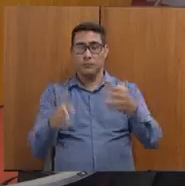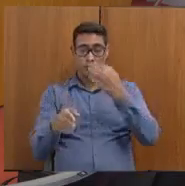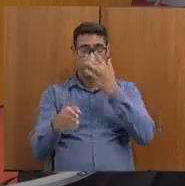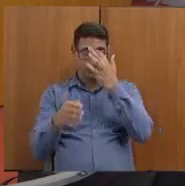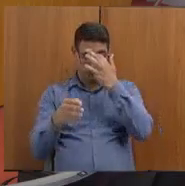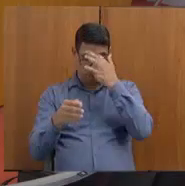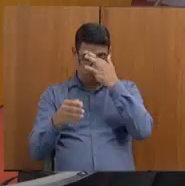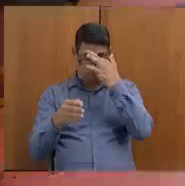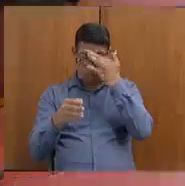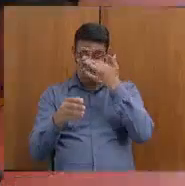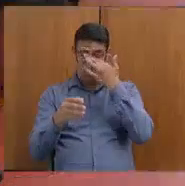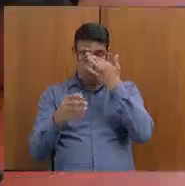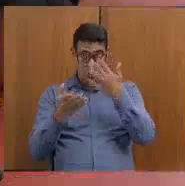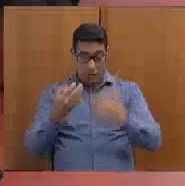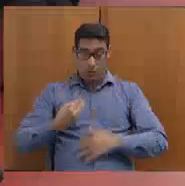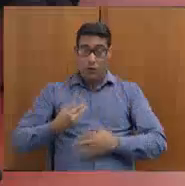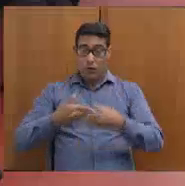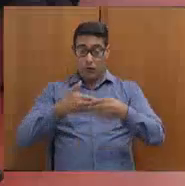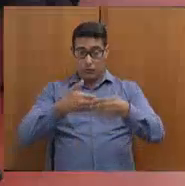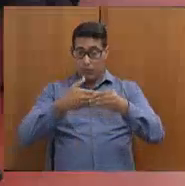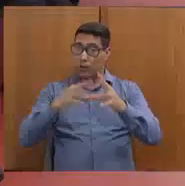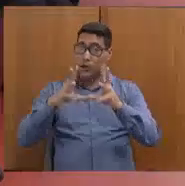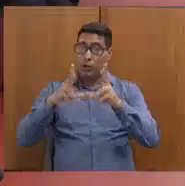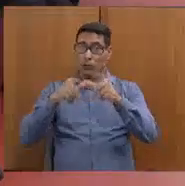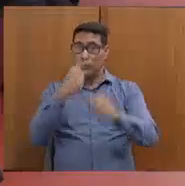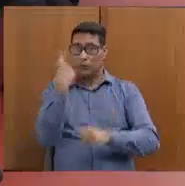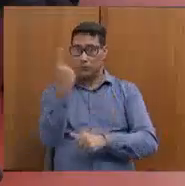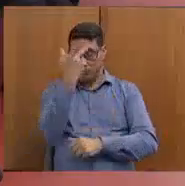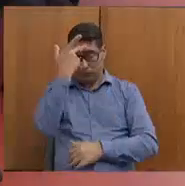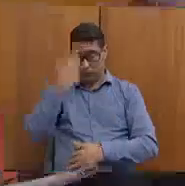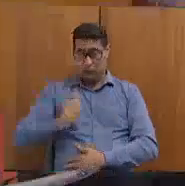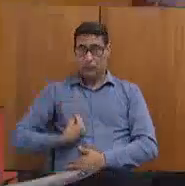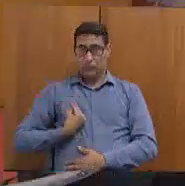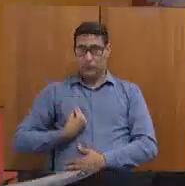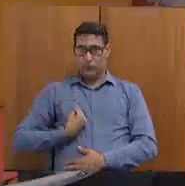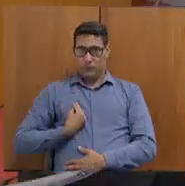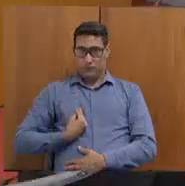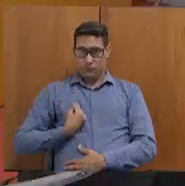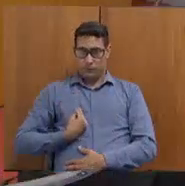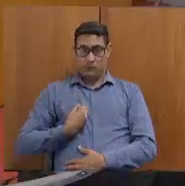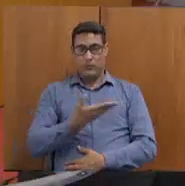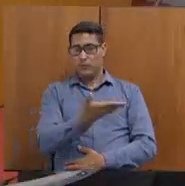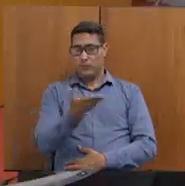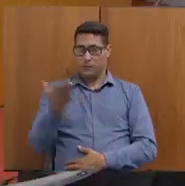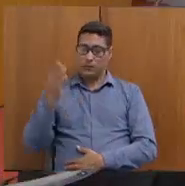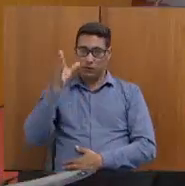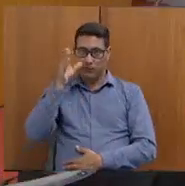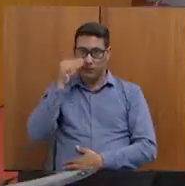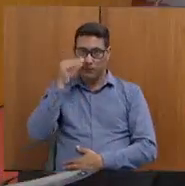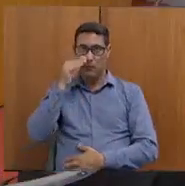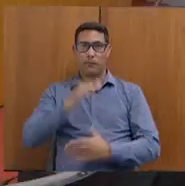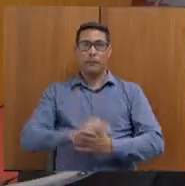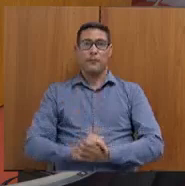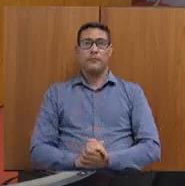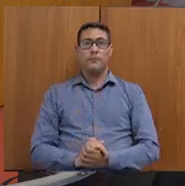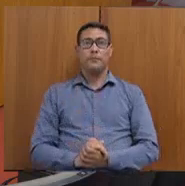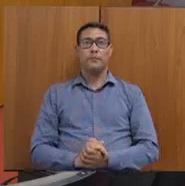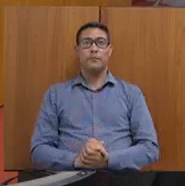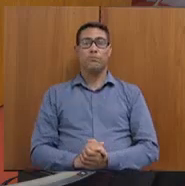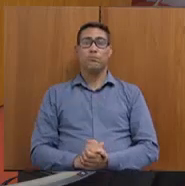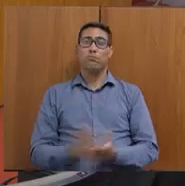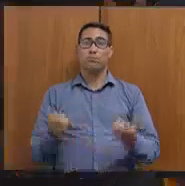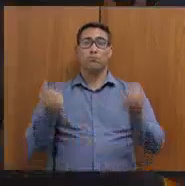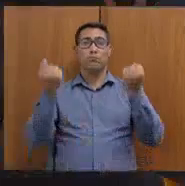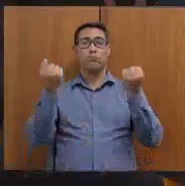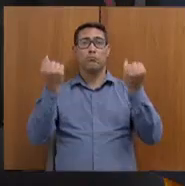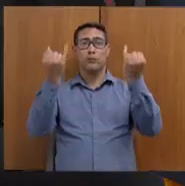todos os presentes na plenária, os colaboradores da CEDES e a todos que nos assistem. Eu queria ressaltar que eu